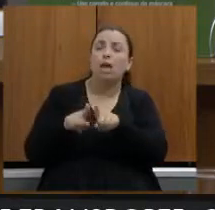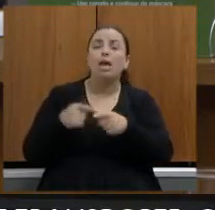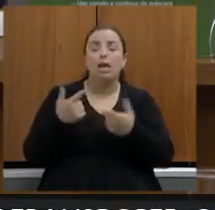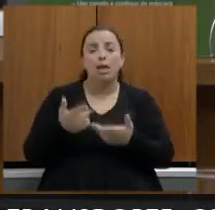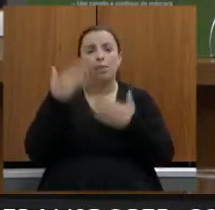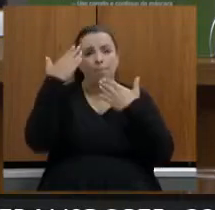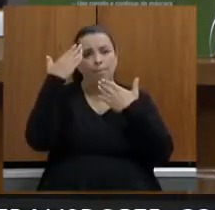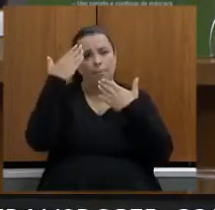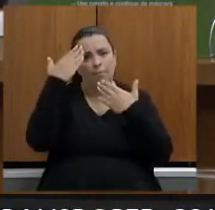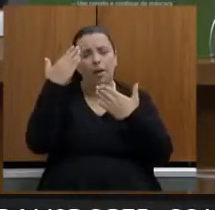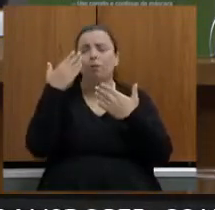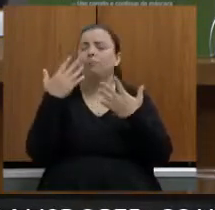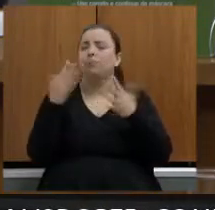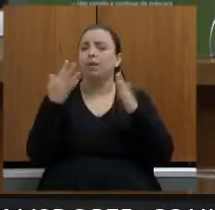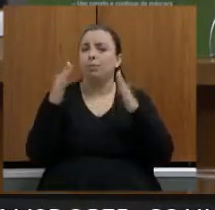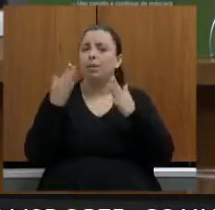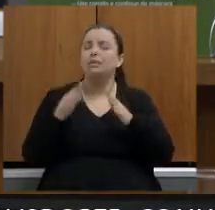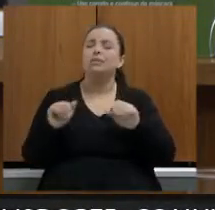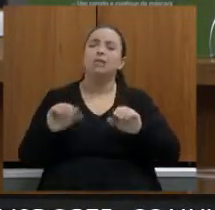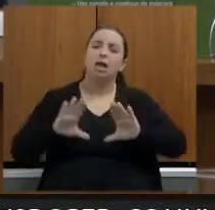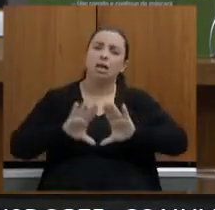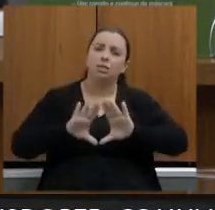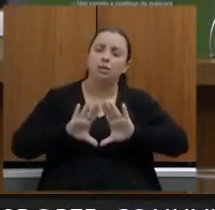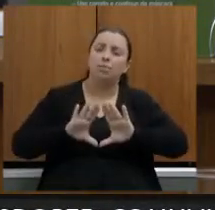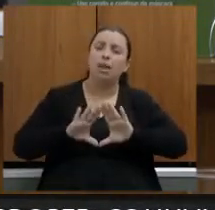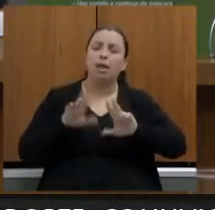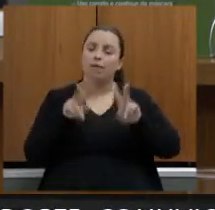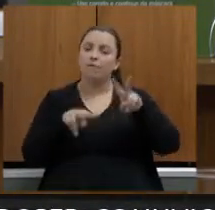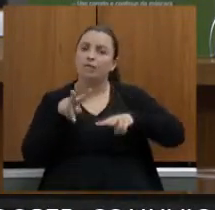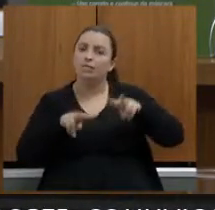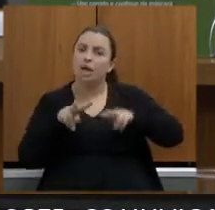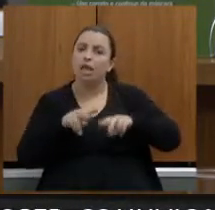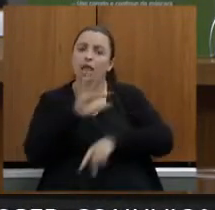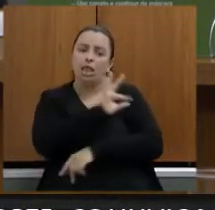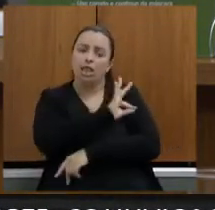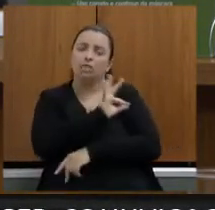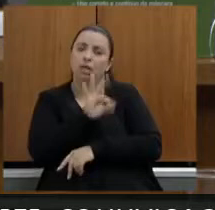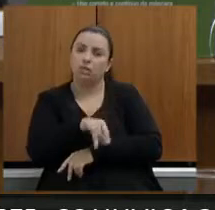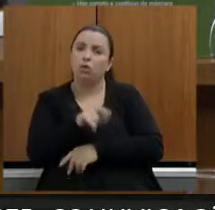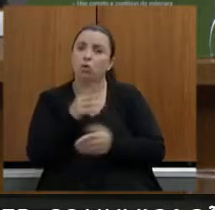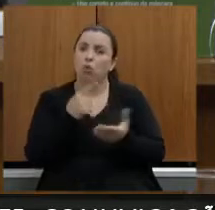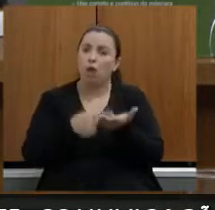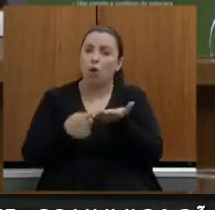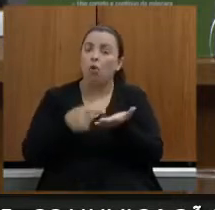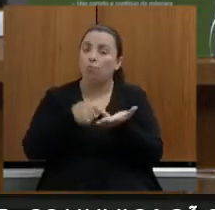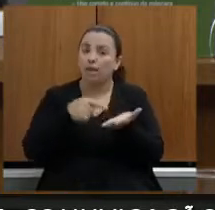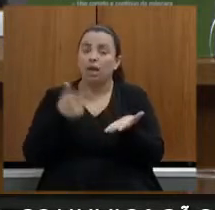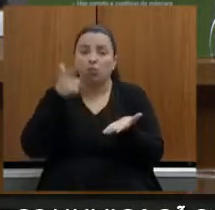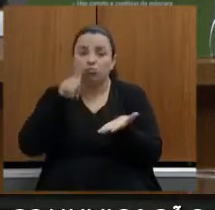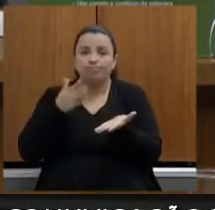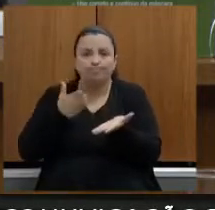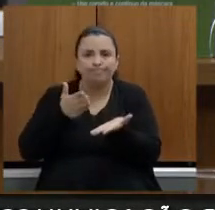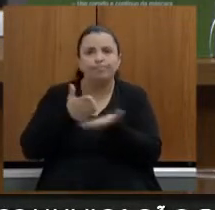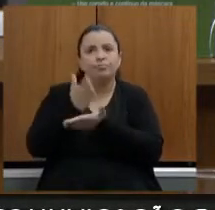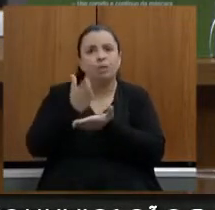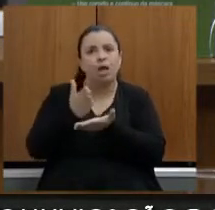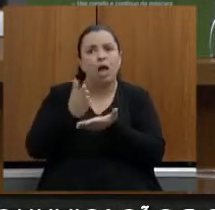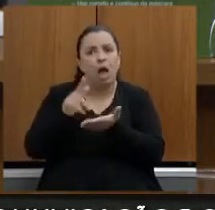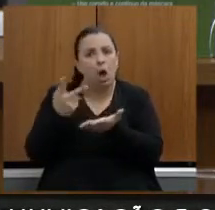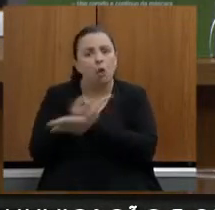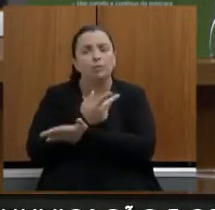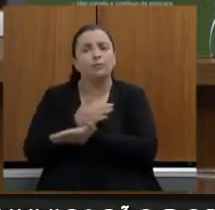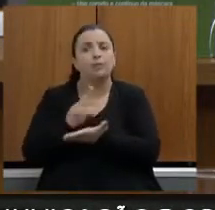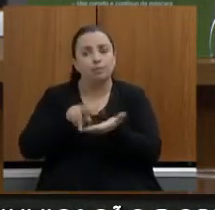de fiscalização do acordo que é importantíssimo para que ele seja executado e possa reverter em